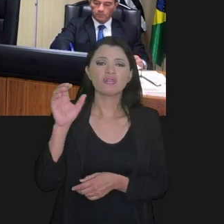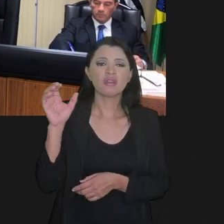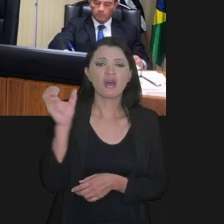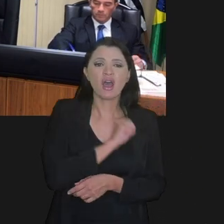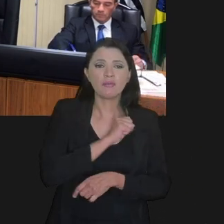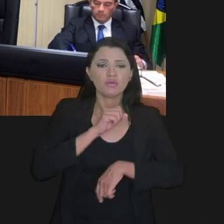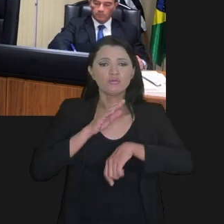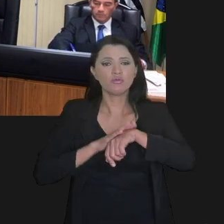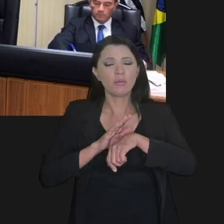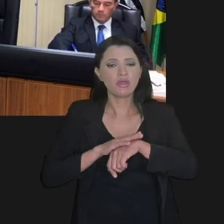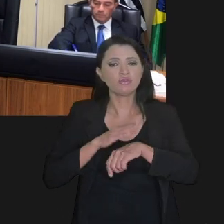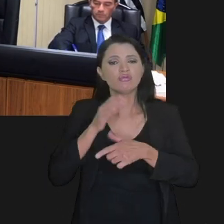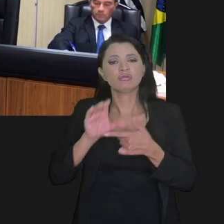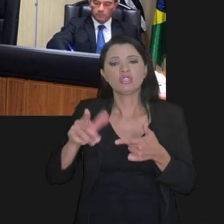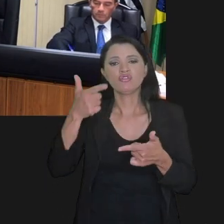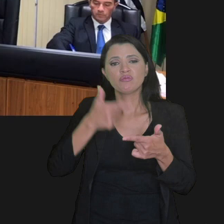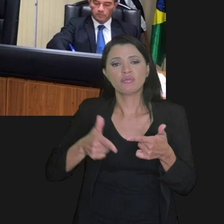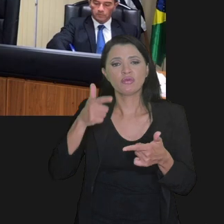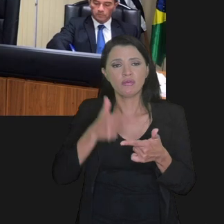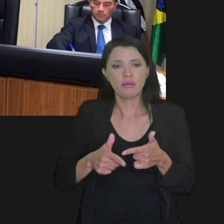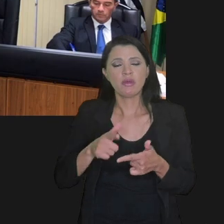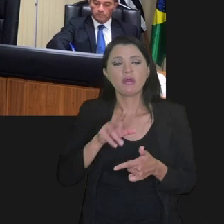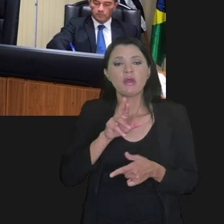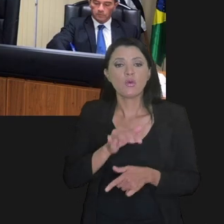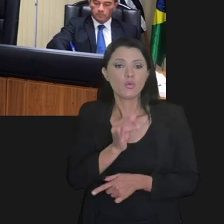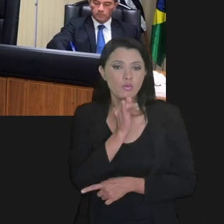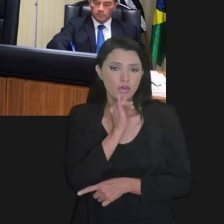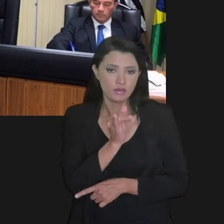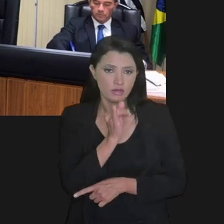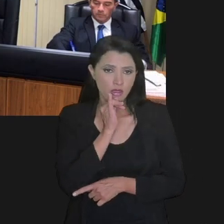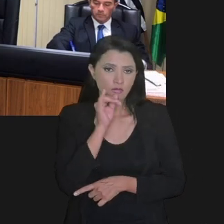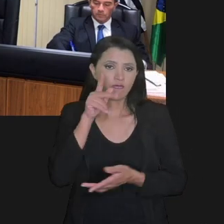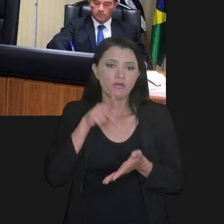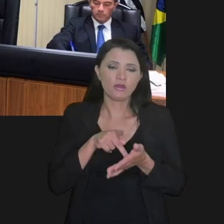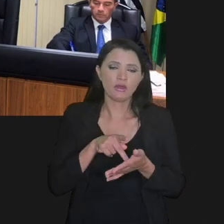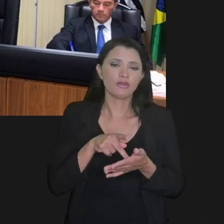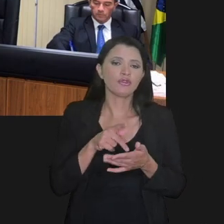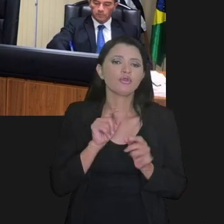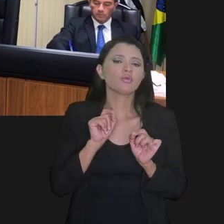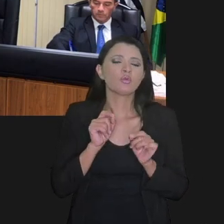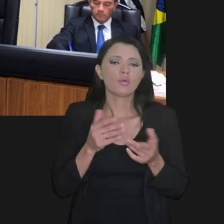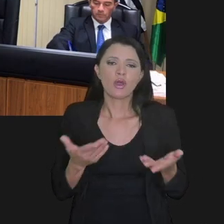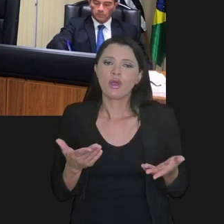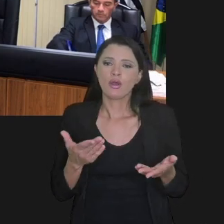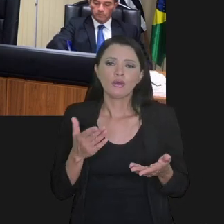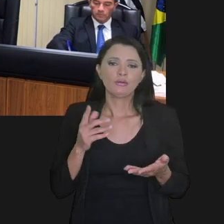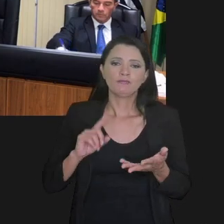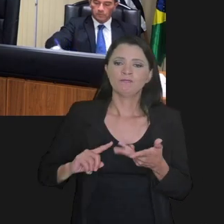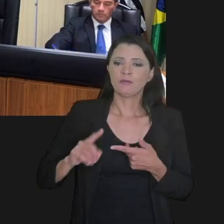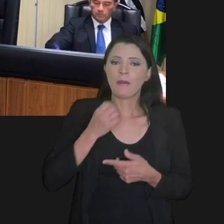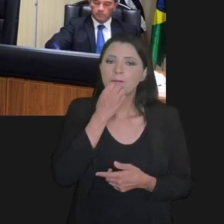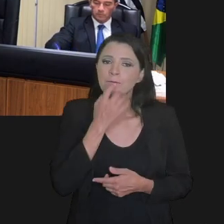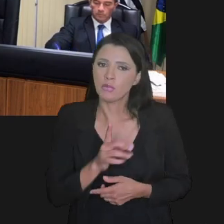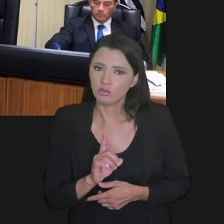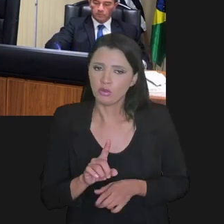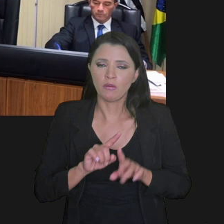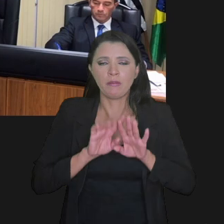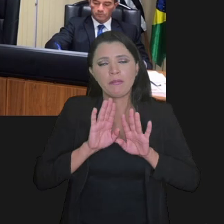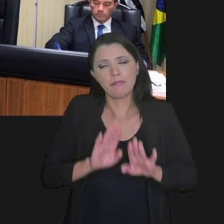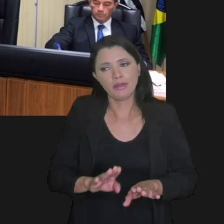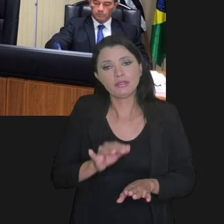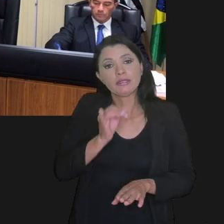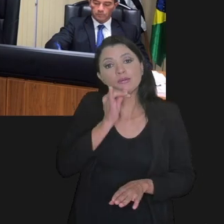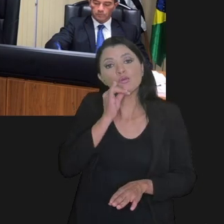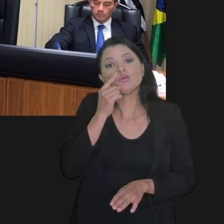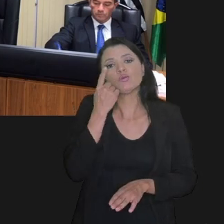tributária desse respostas rápidas a momentos de crise. Um bom exemplo, na verdade, não dá para qualificar